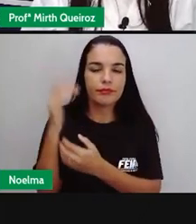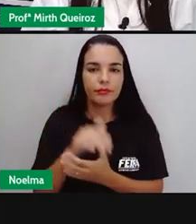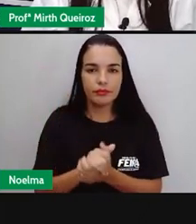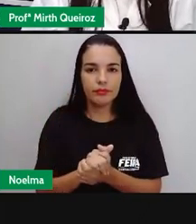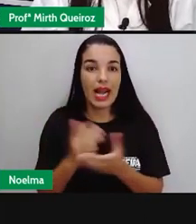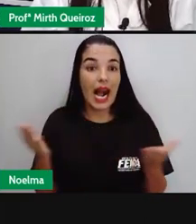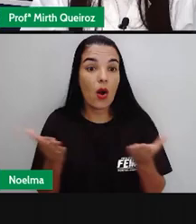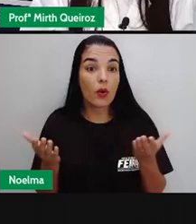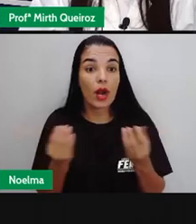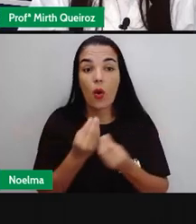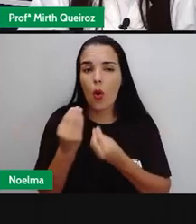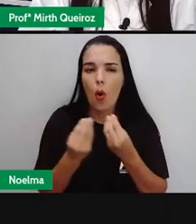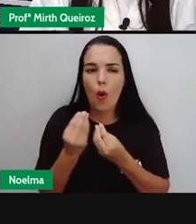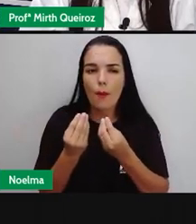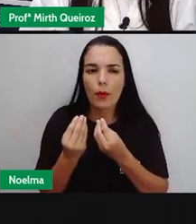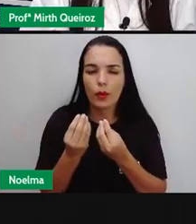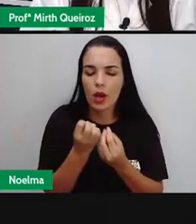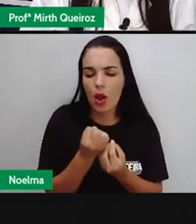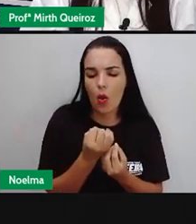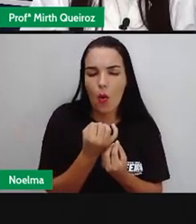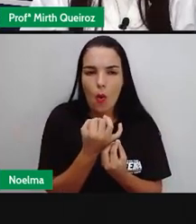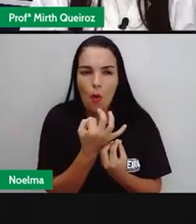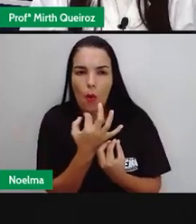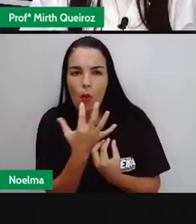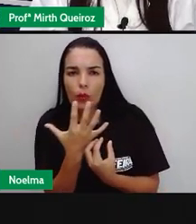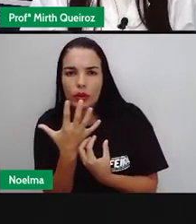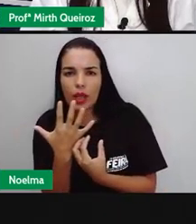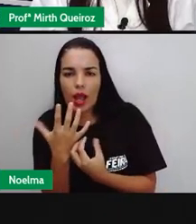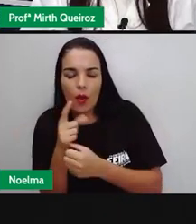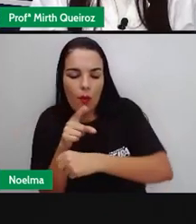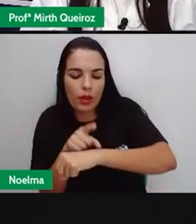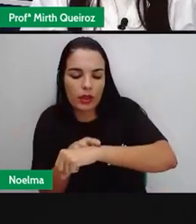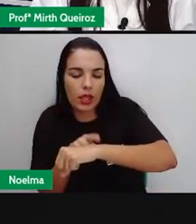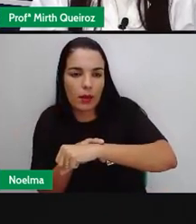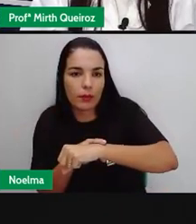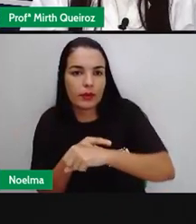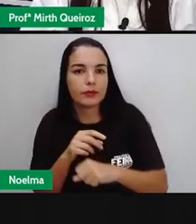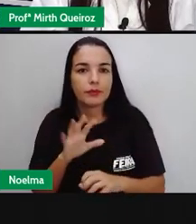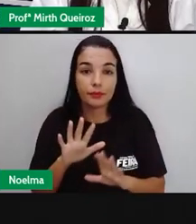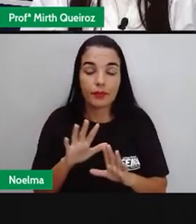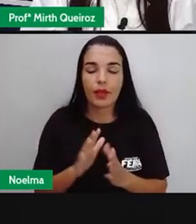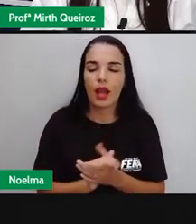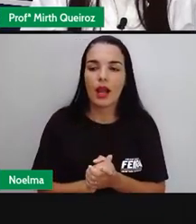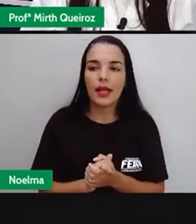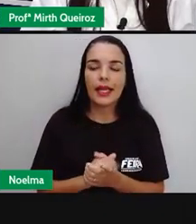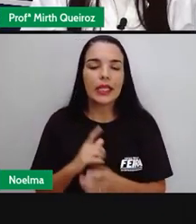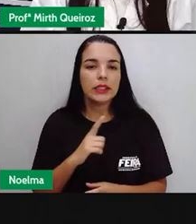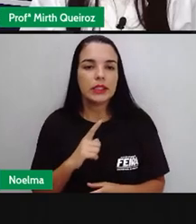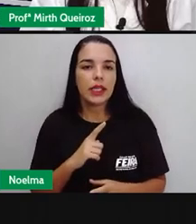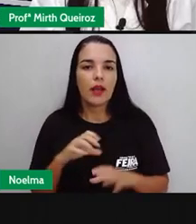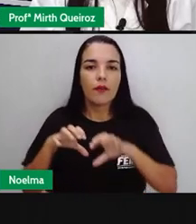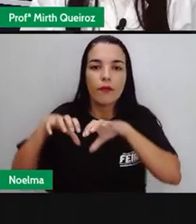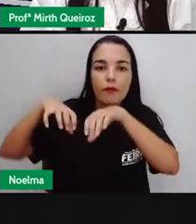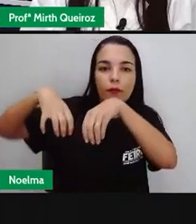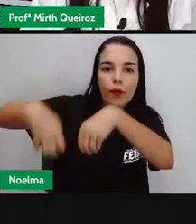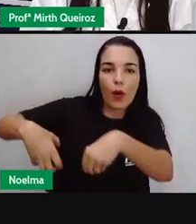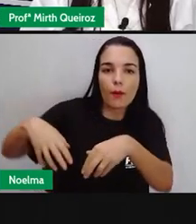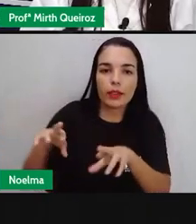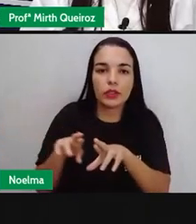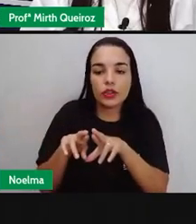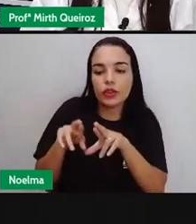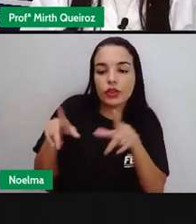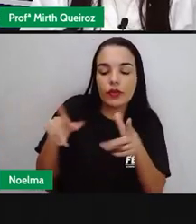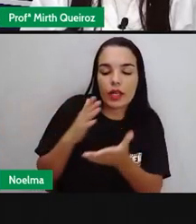do tempo histórico O modo de medir e dividir o tempo Varia de acordo com a crença, a cultura